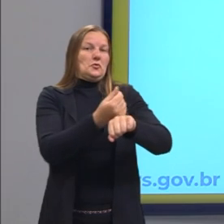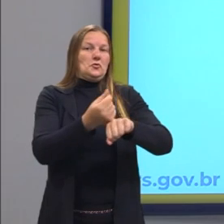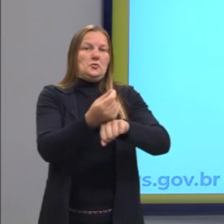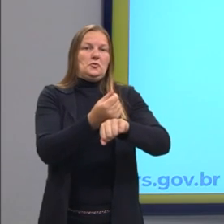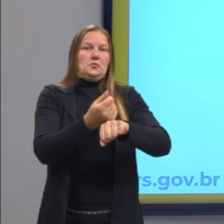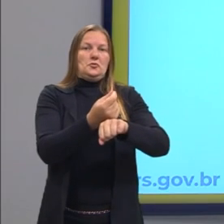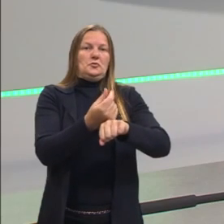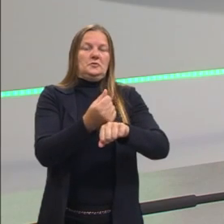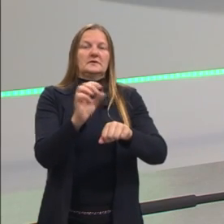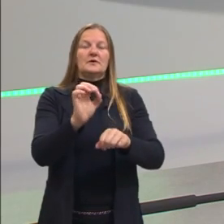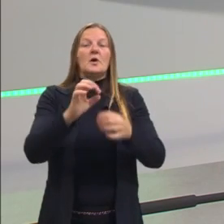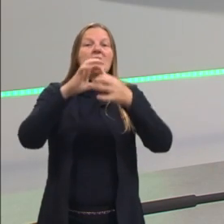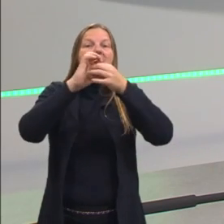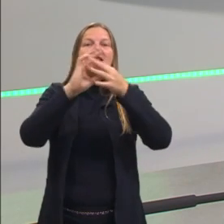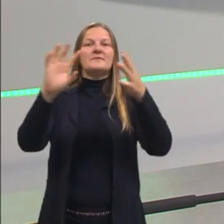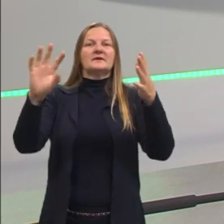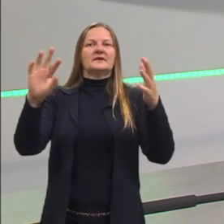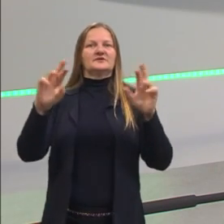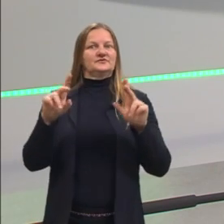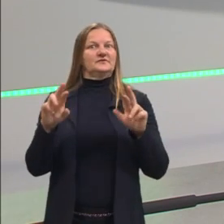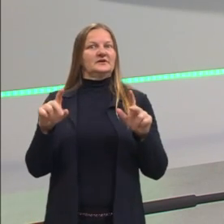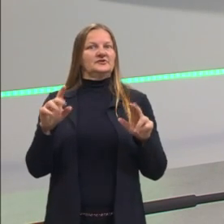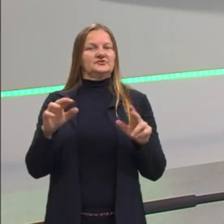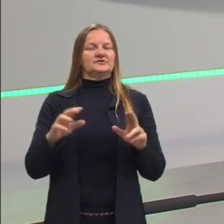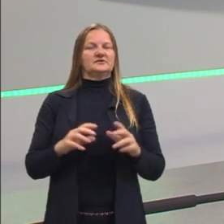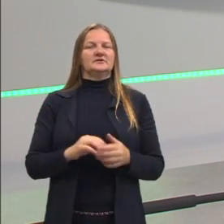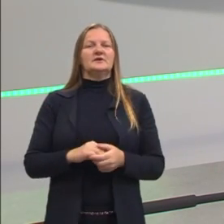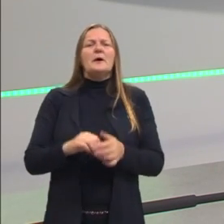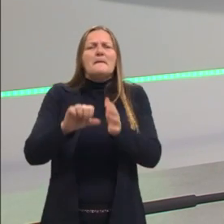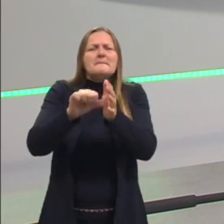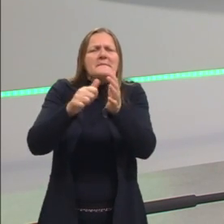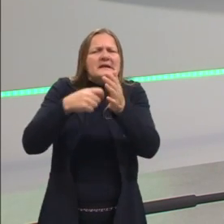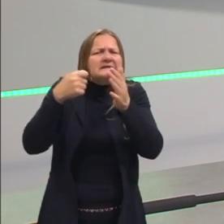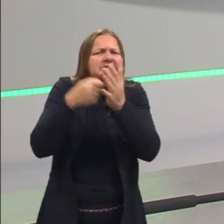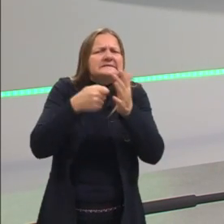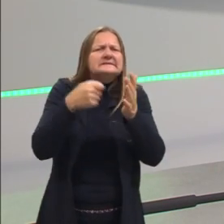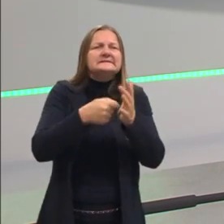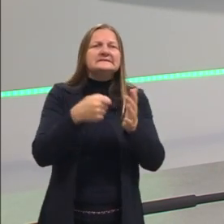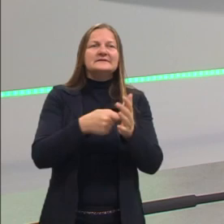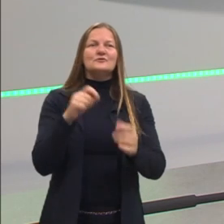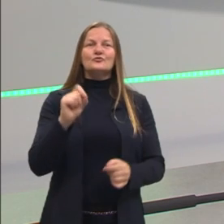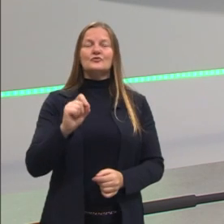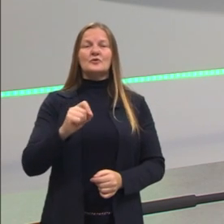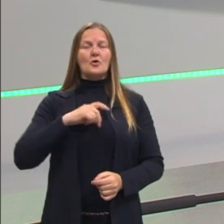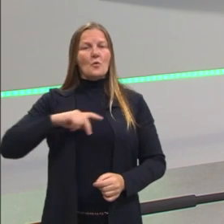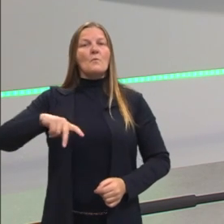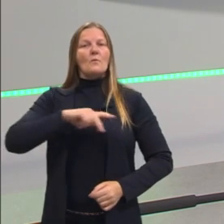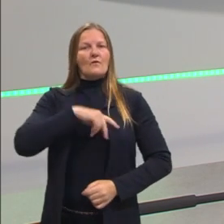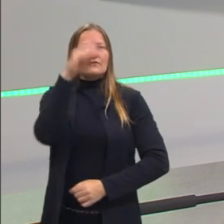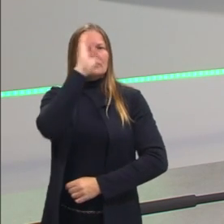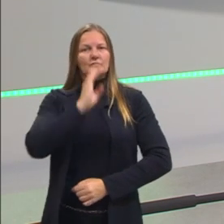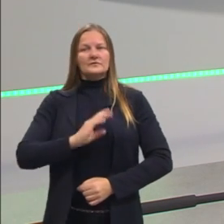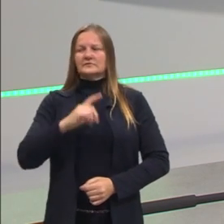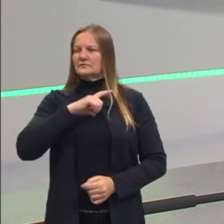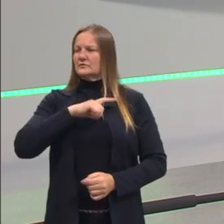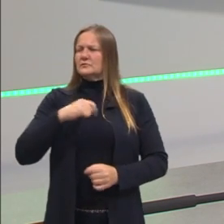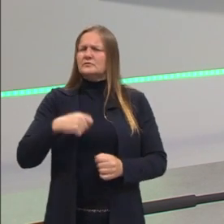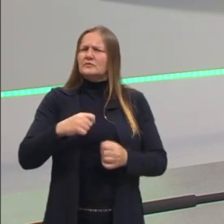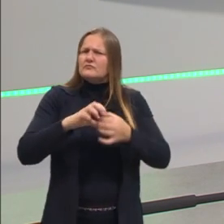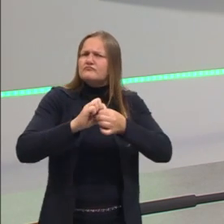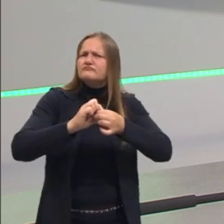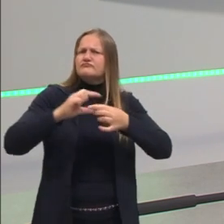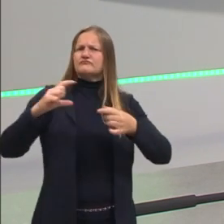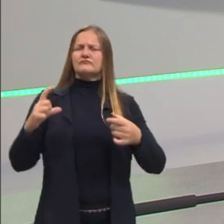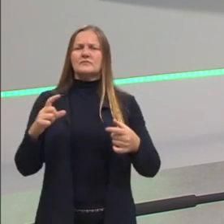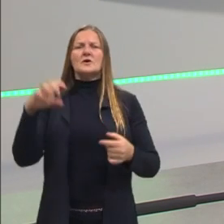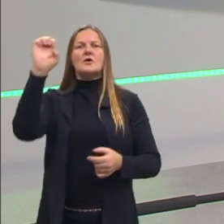relacionado à liberdade. A gente tentar, é a primeira tentativa do povo brasileiro de se desvencilhar do poder